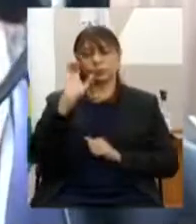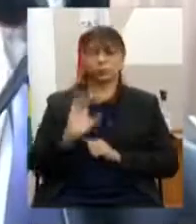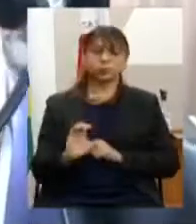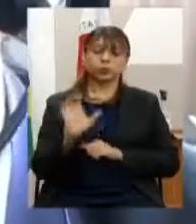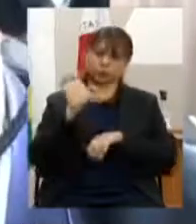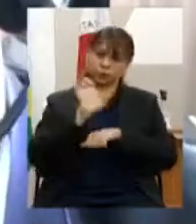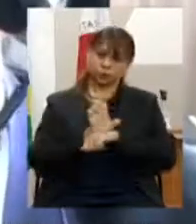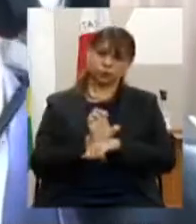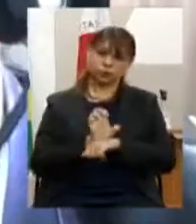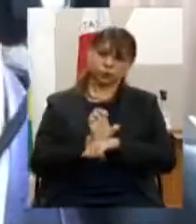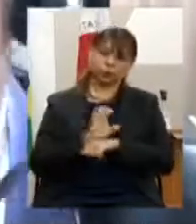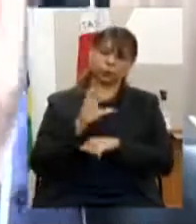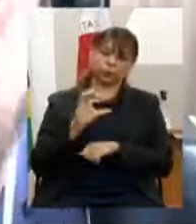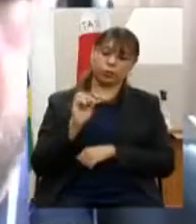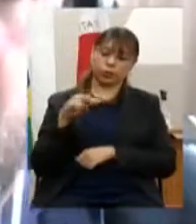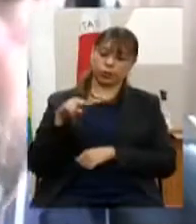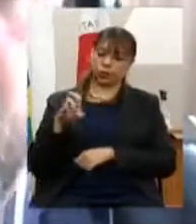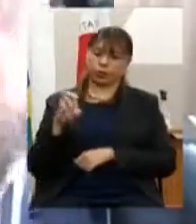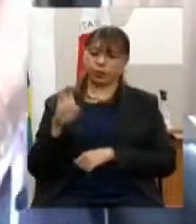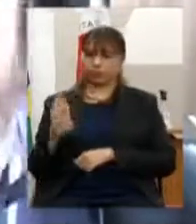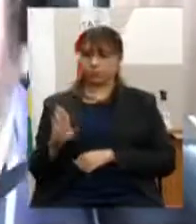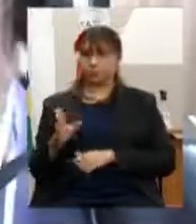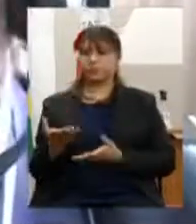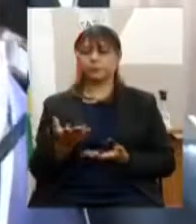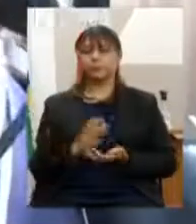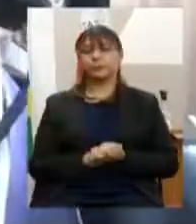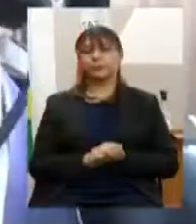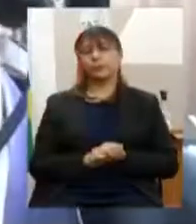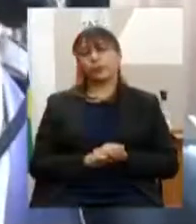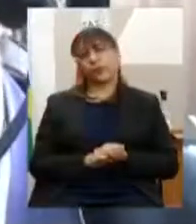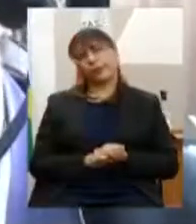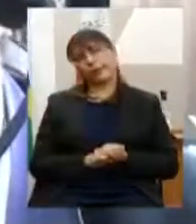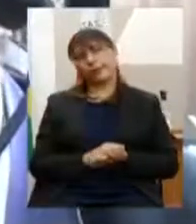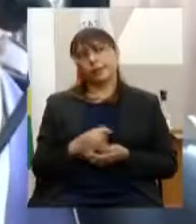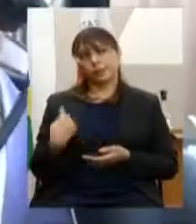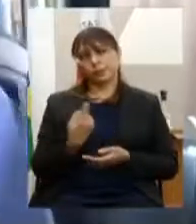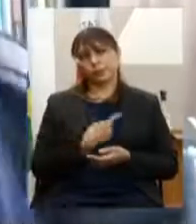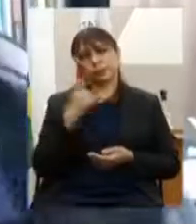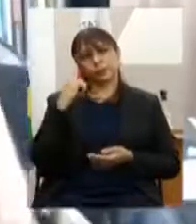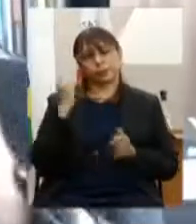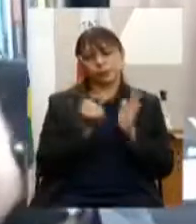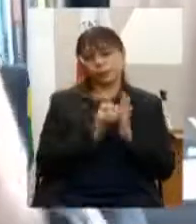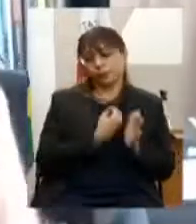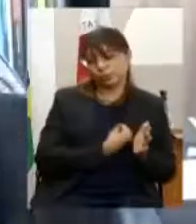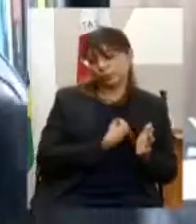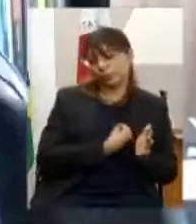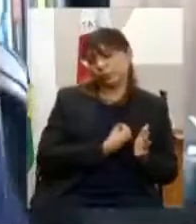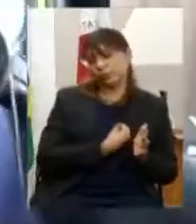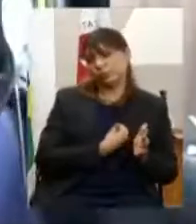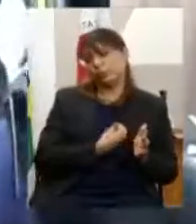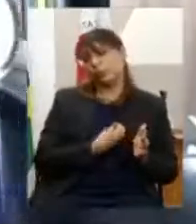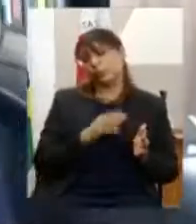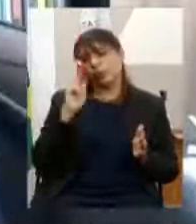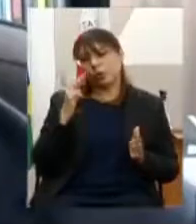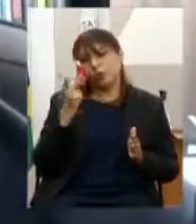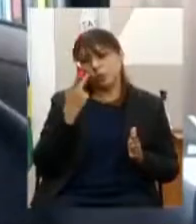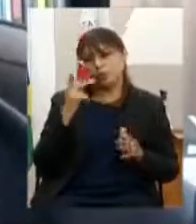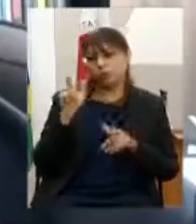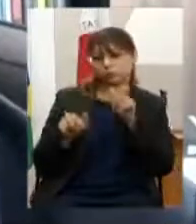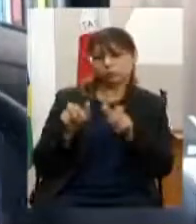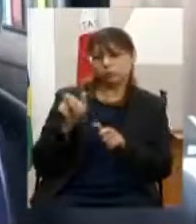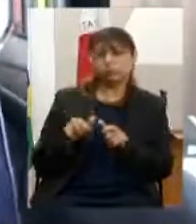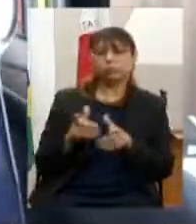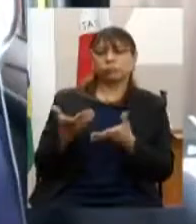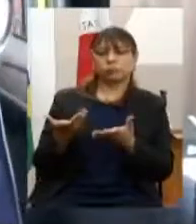cultural o CONEP é aí uma a questão da gente quanto patrimônio vivo reconhecer os mestres e mestras das